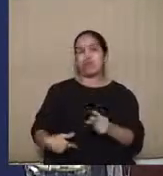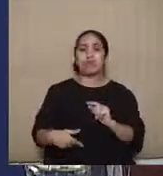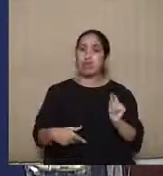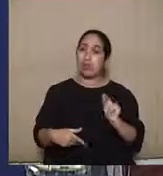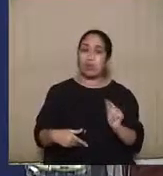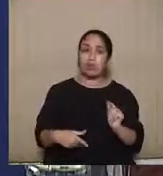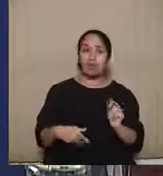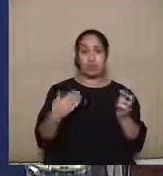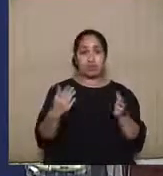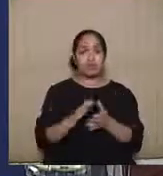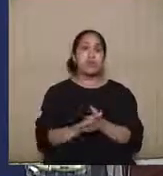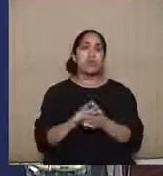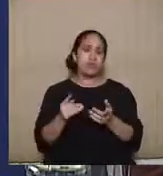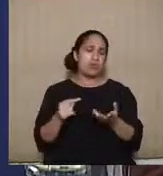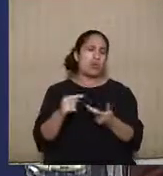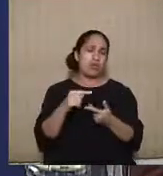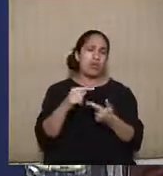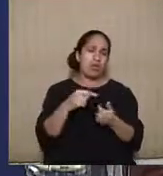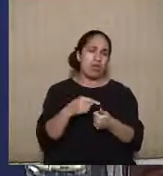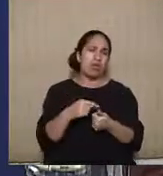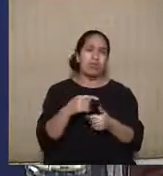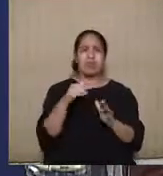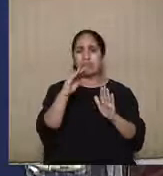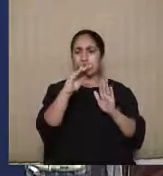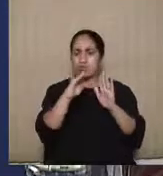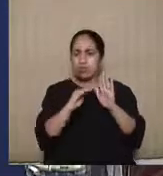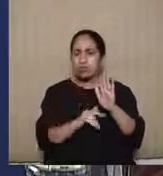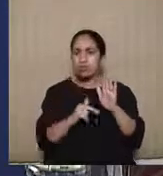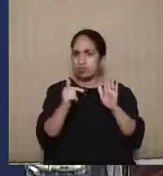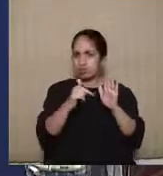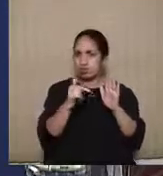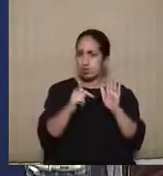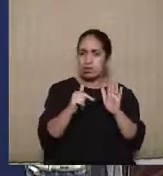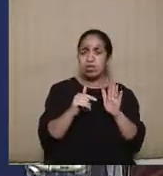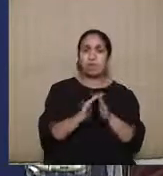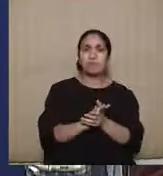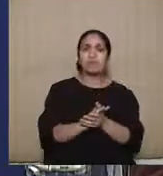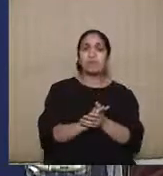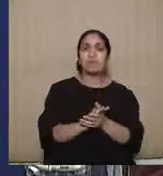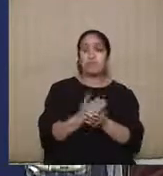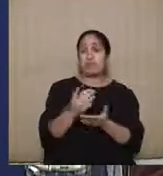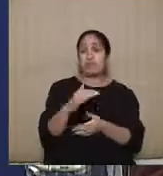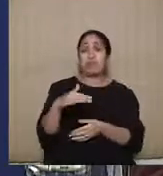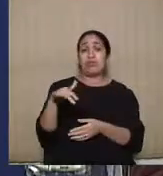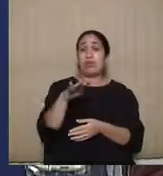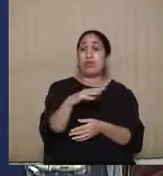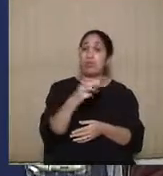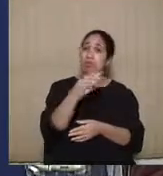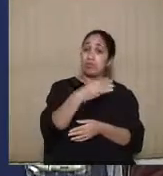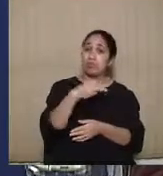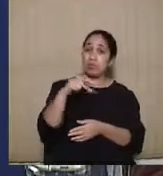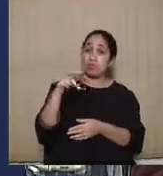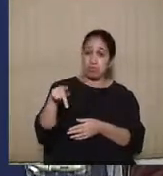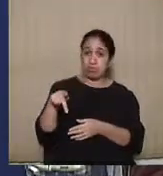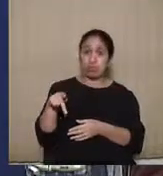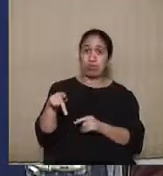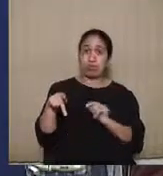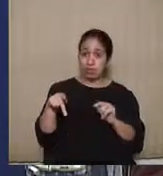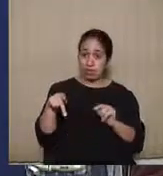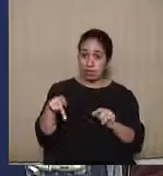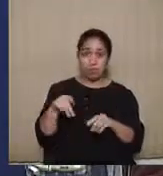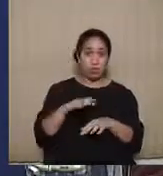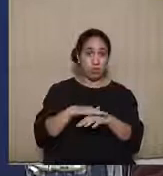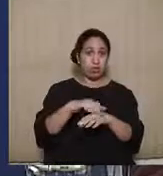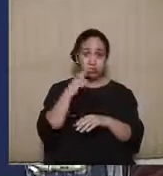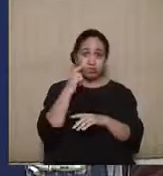e por conta da súmula e por conta da redação do que está na resolução, nós aí tenhamos um cenário em que o Ministério Público sim, atuando